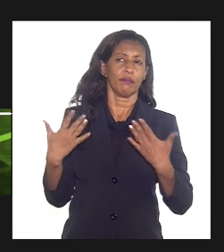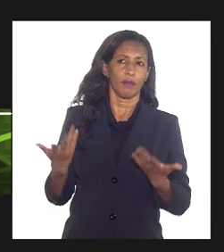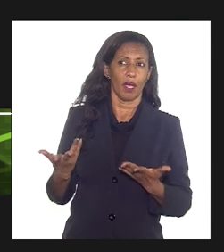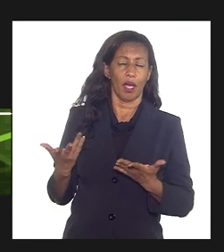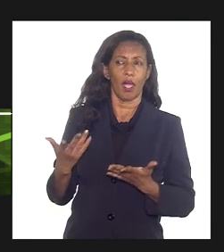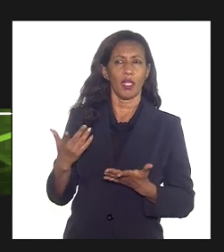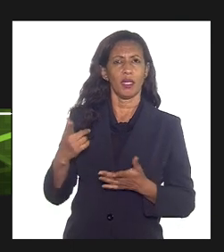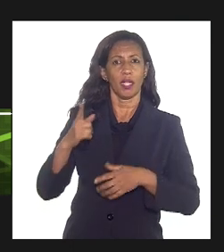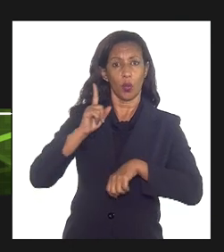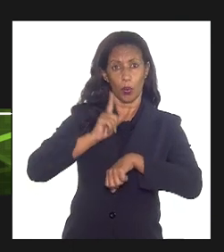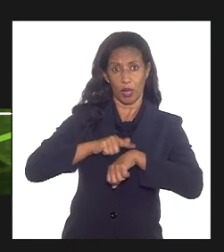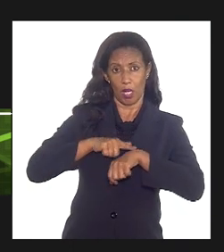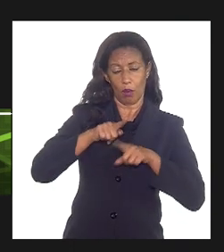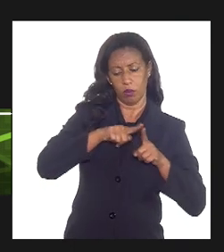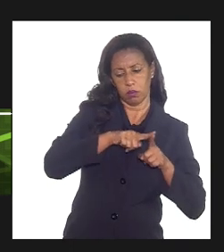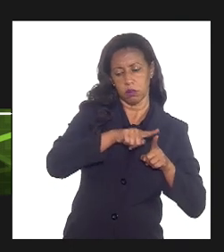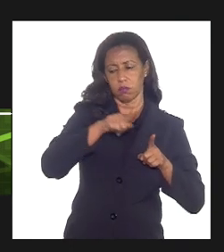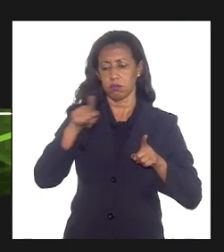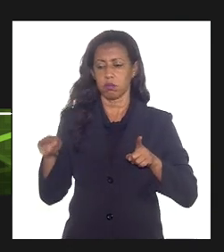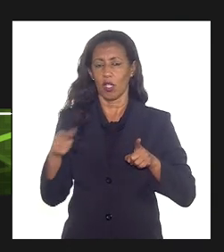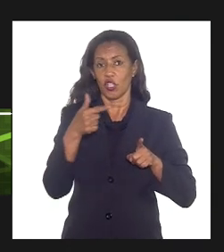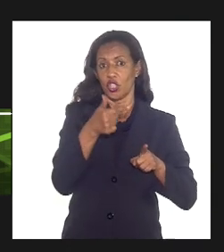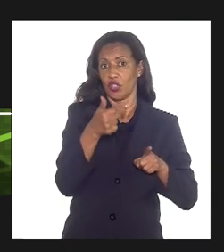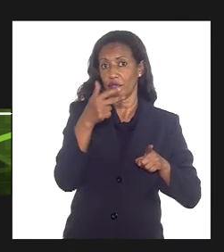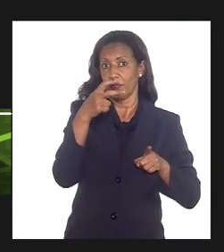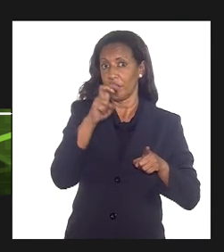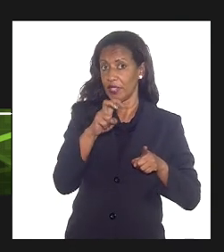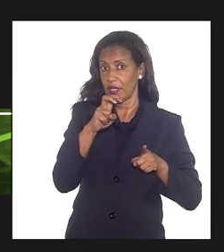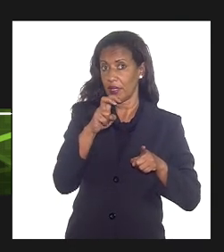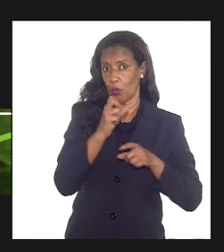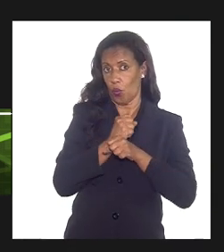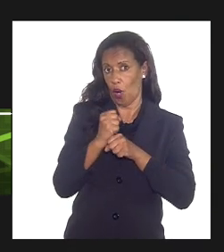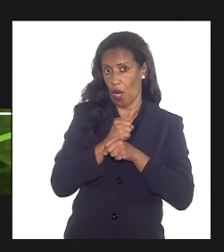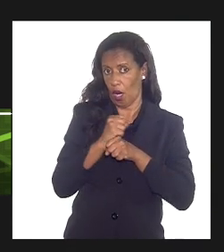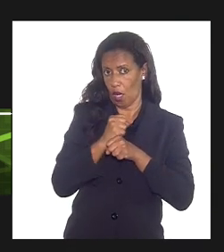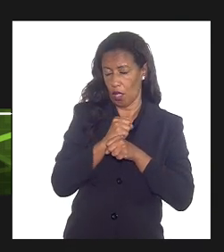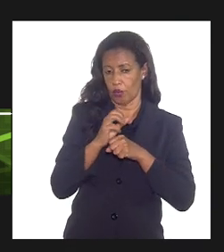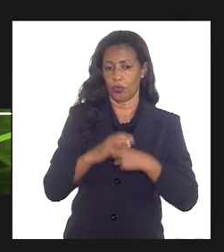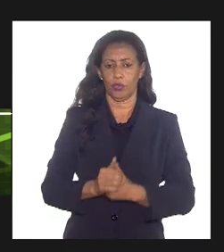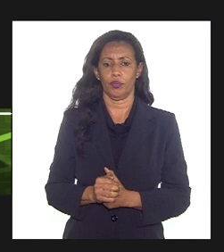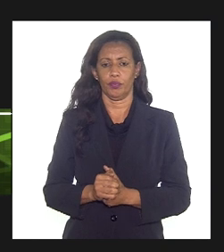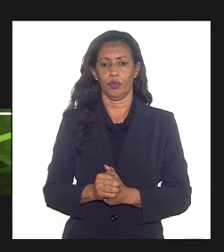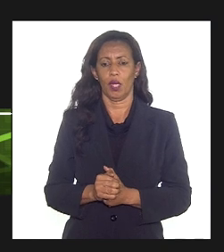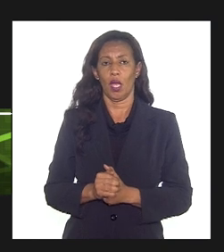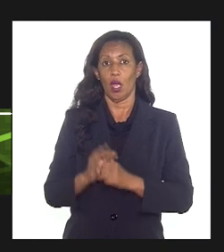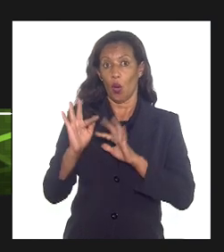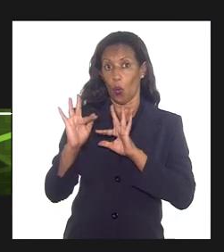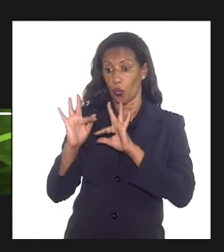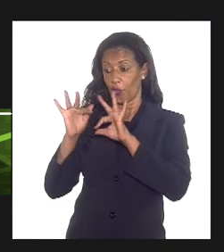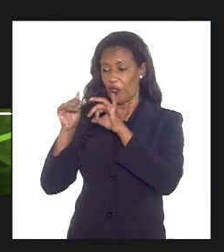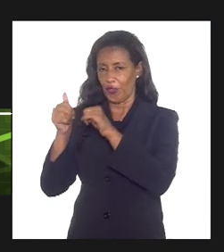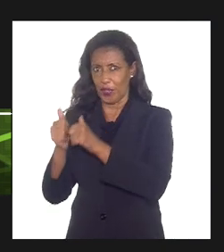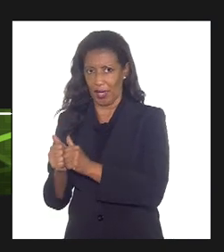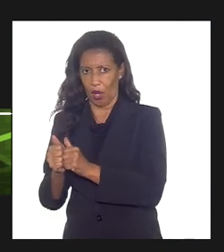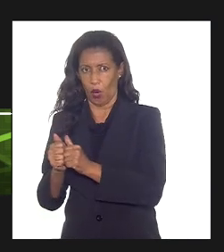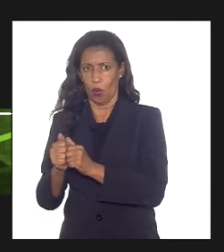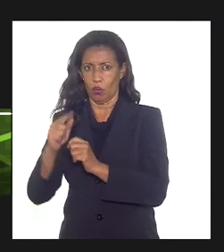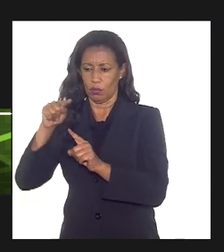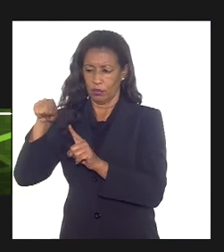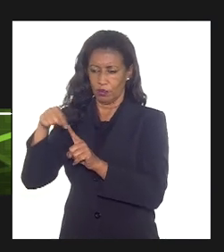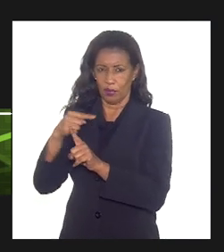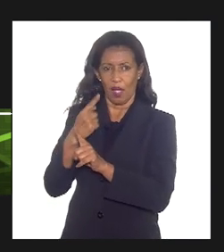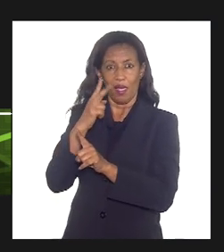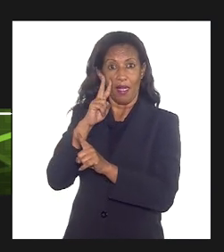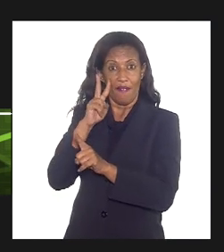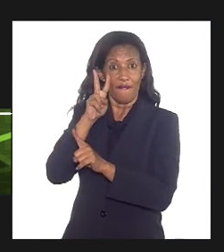25 anos, e depois de decorridos 20 trimestres, há uma revisão do valor, inicialmente aprovado de